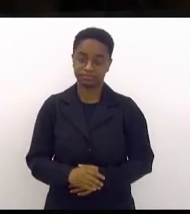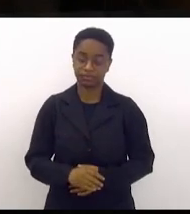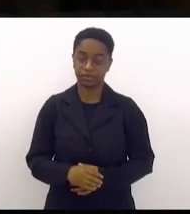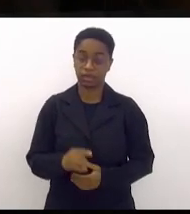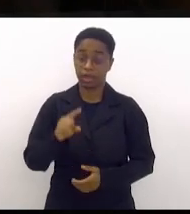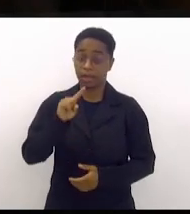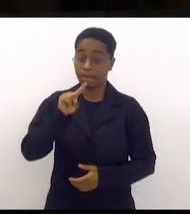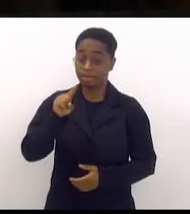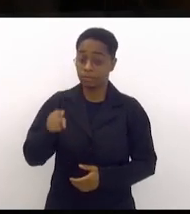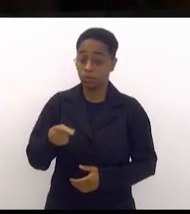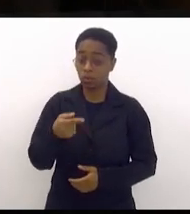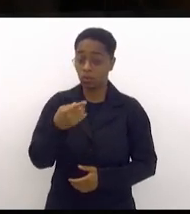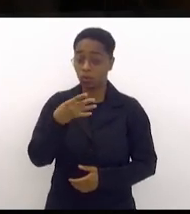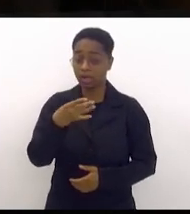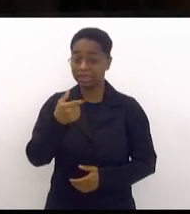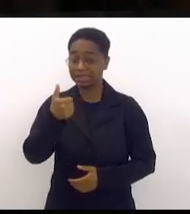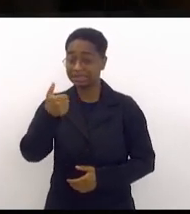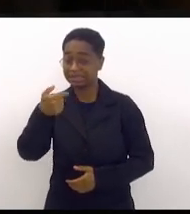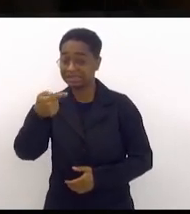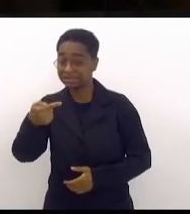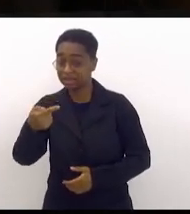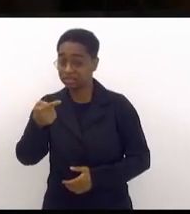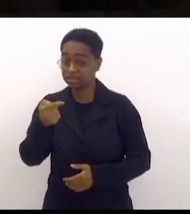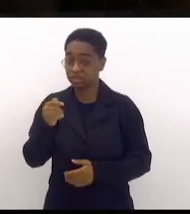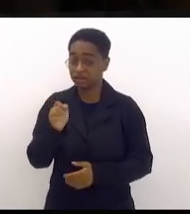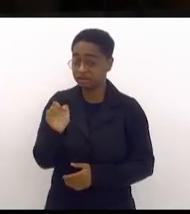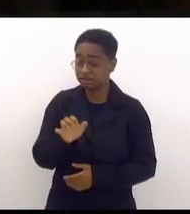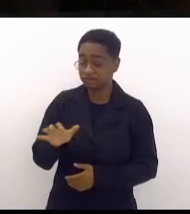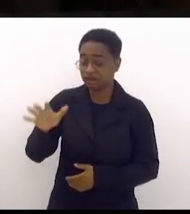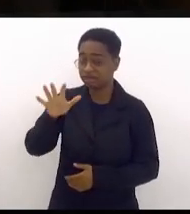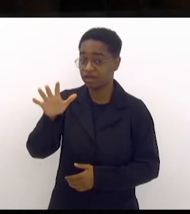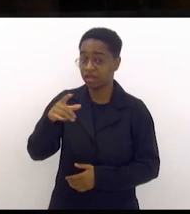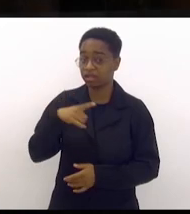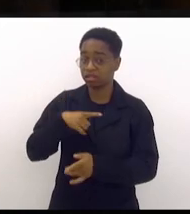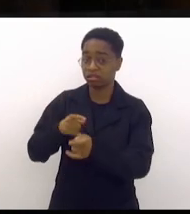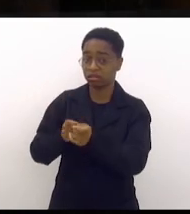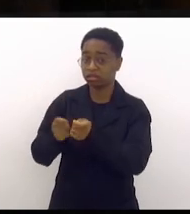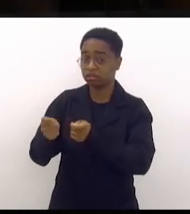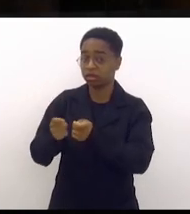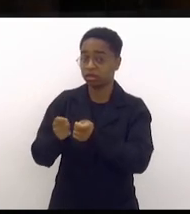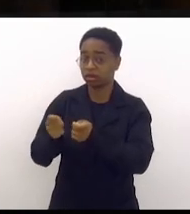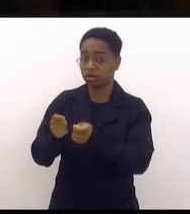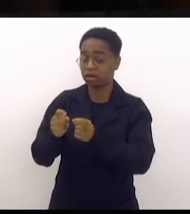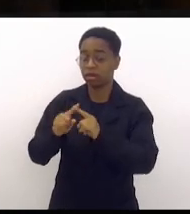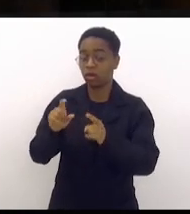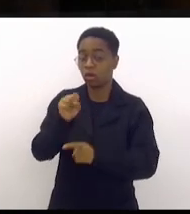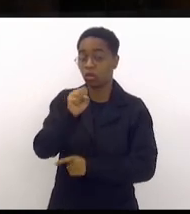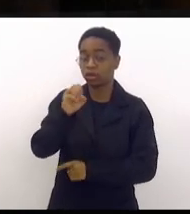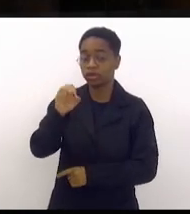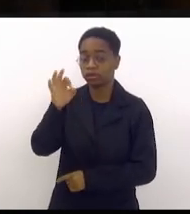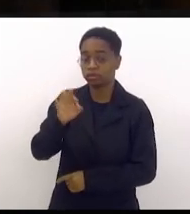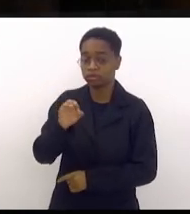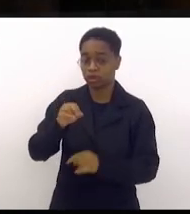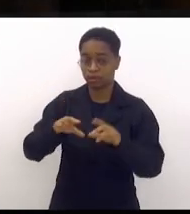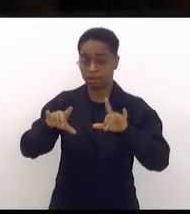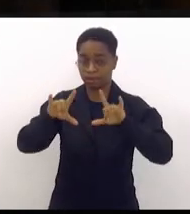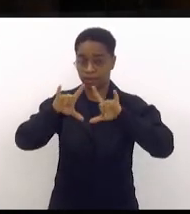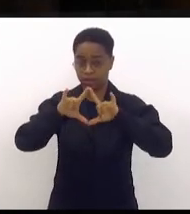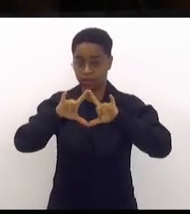.417 comunidades dominadas, 80% milícia,